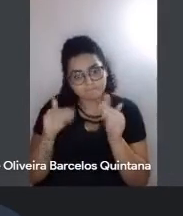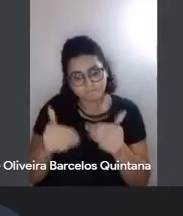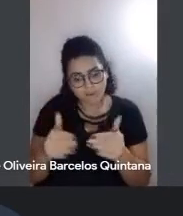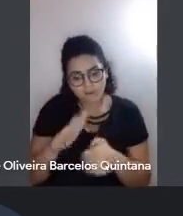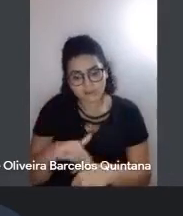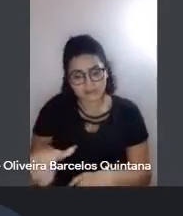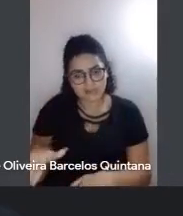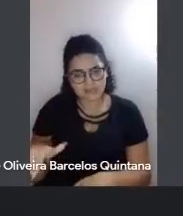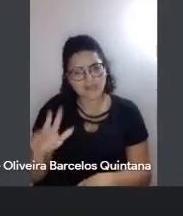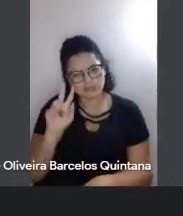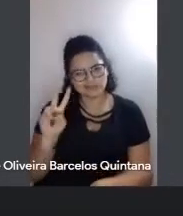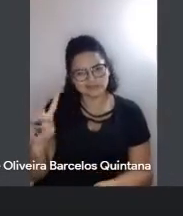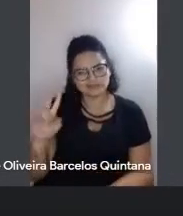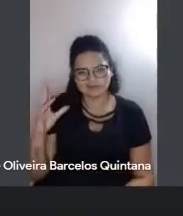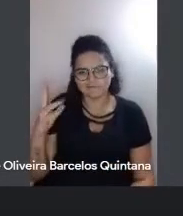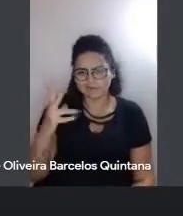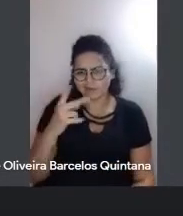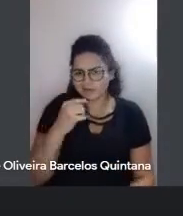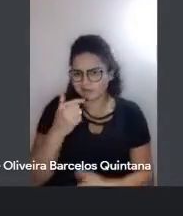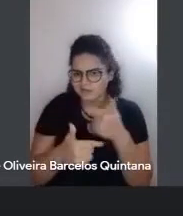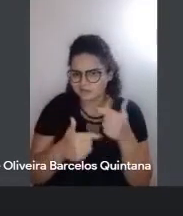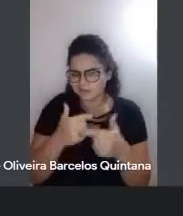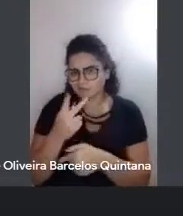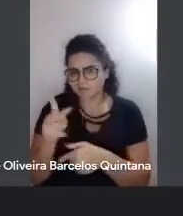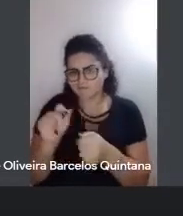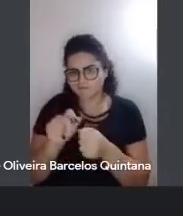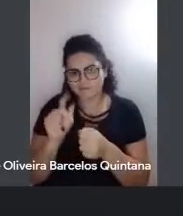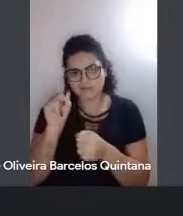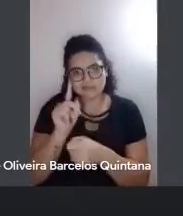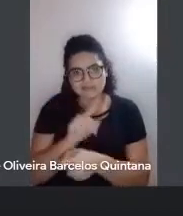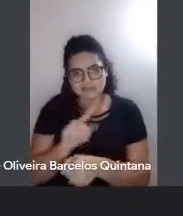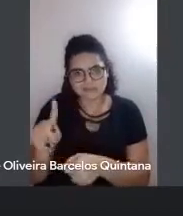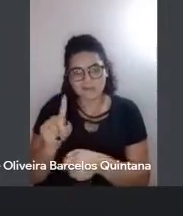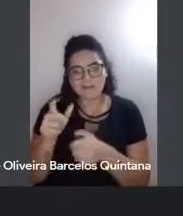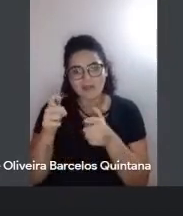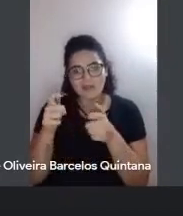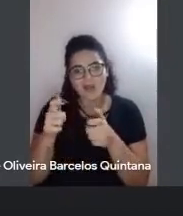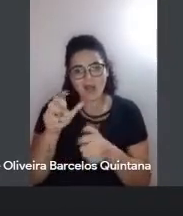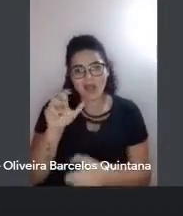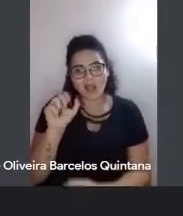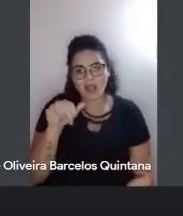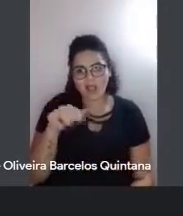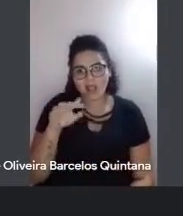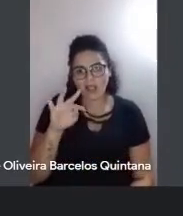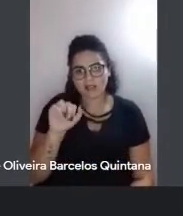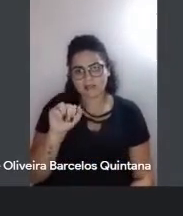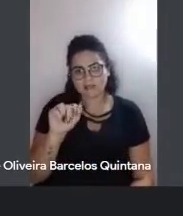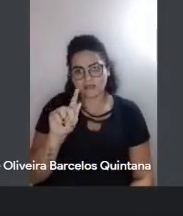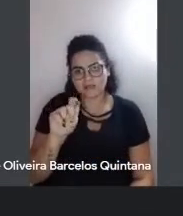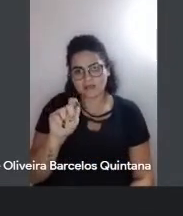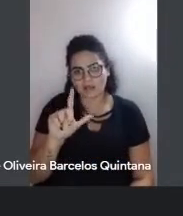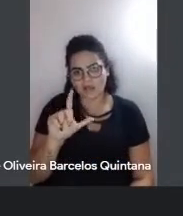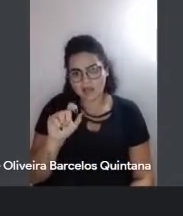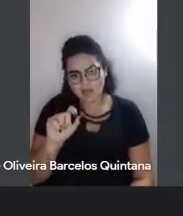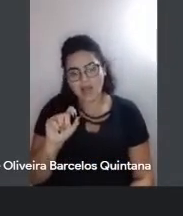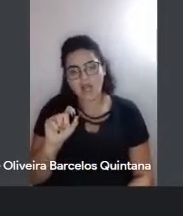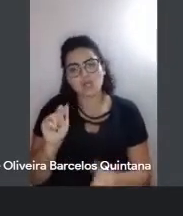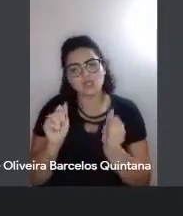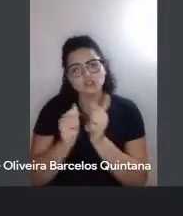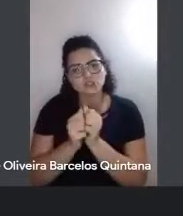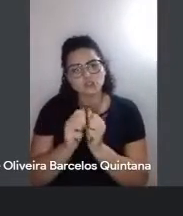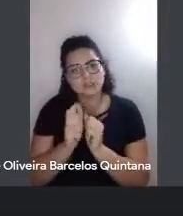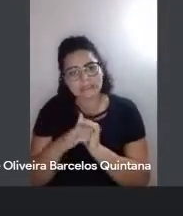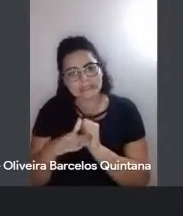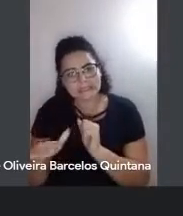coisas lindas, assim, que ela fez naquela semana de Cantagalo, né? Assim, com as crianças, assim, a representação